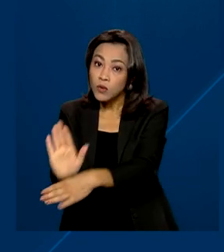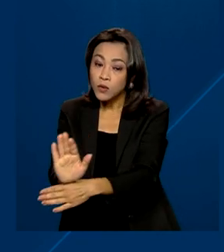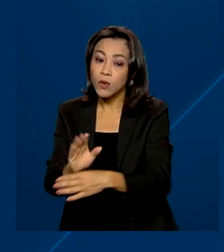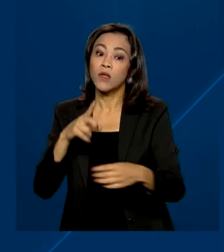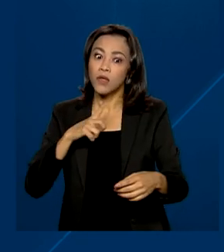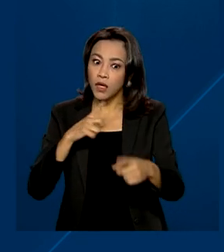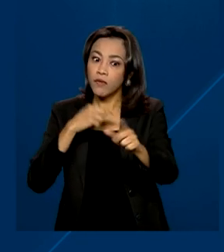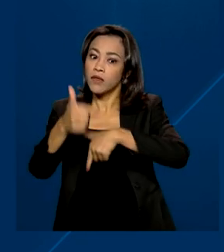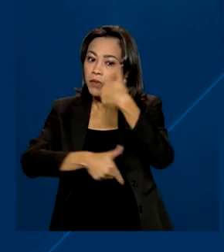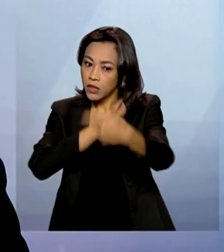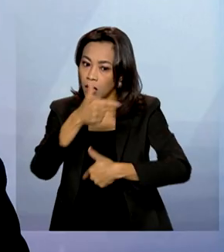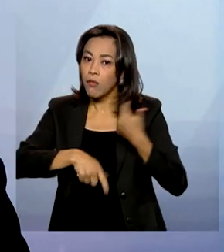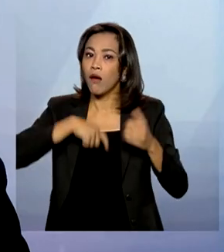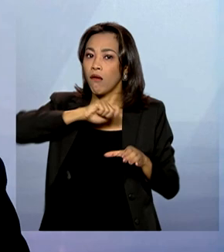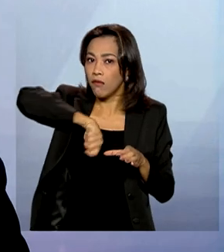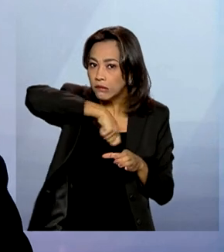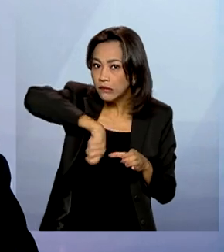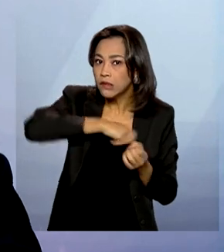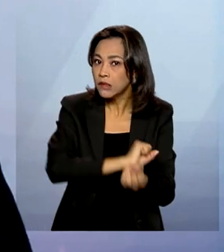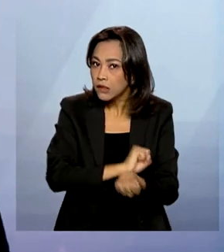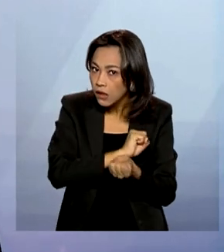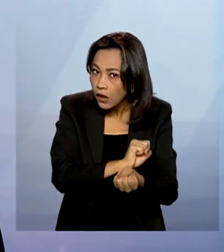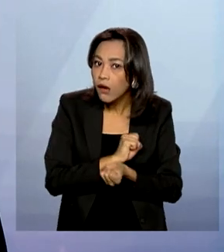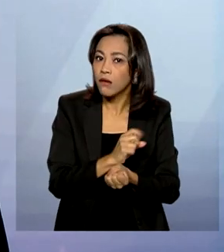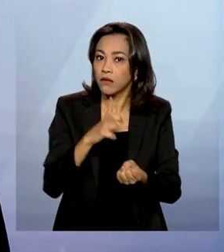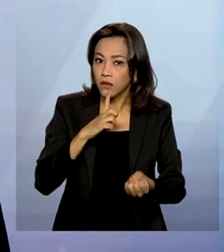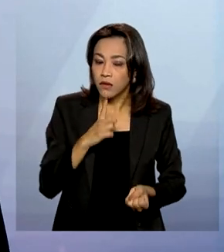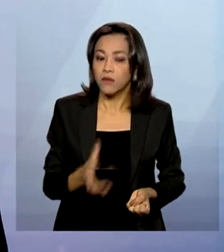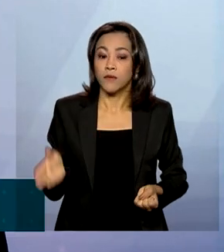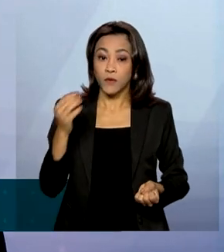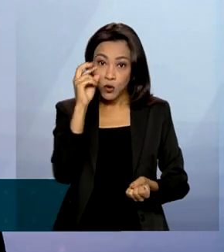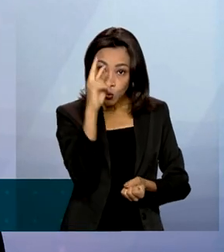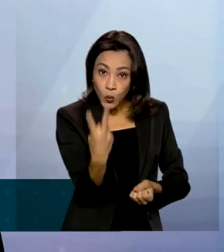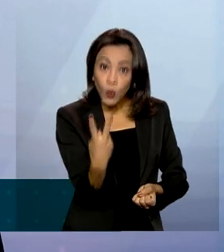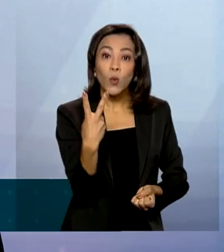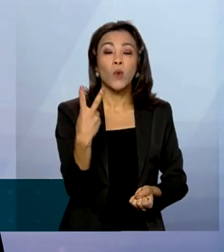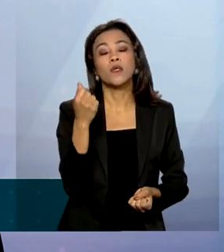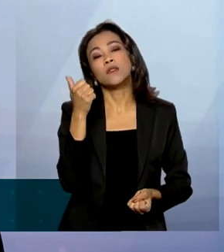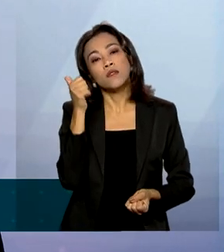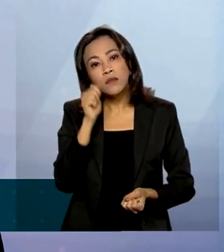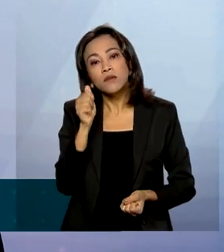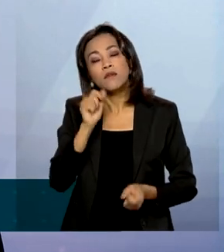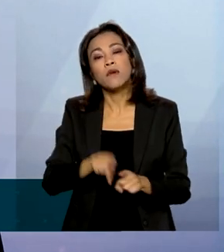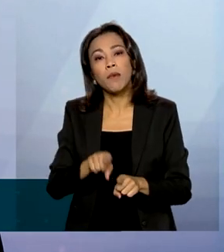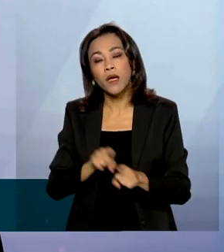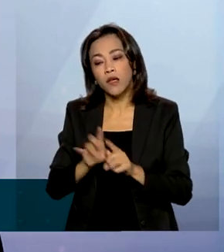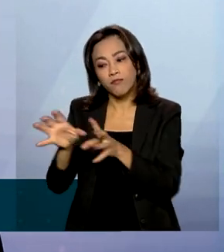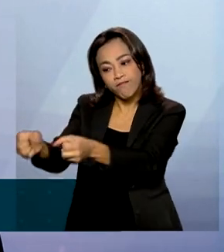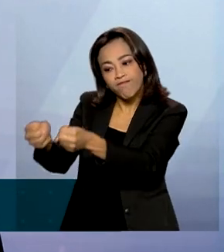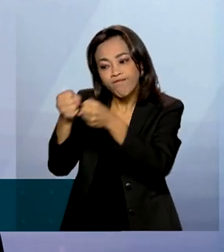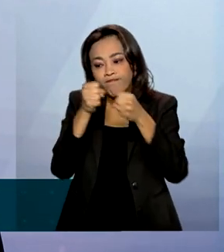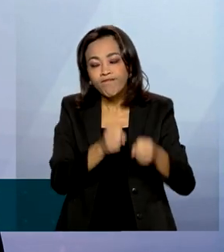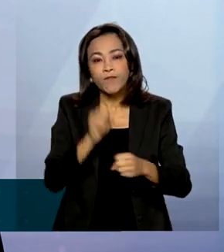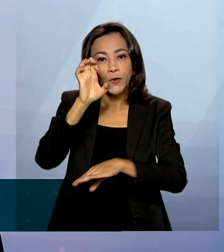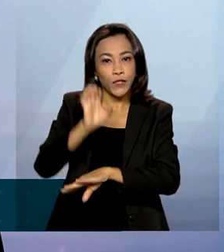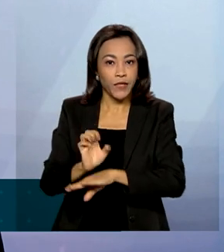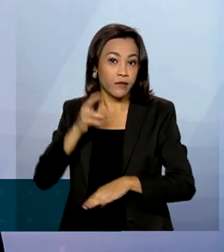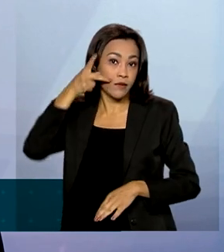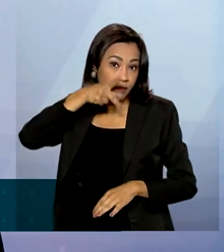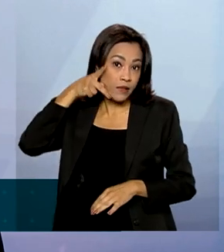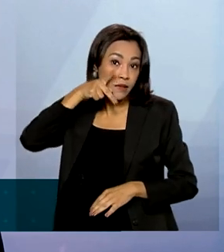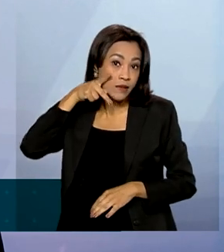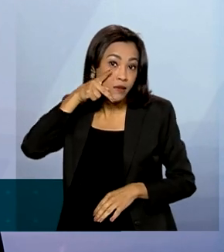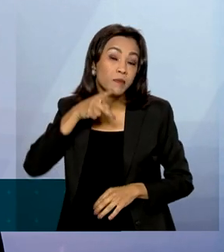escravo doméstico. Resgatamos mais duas trabalhadoras de trabalho escravo doméstico na Paraíba e